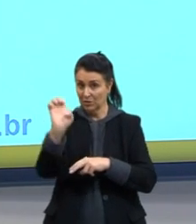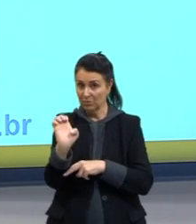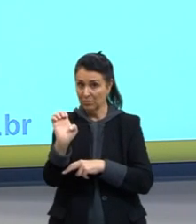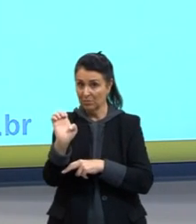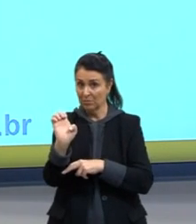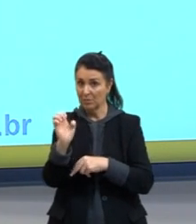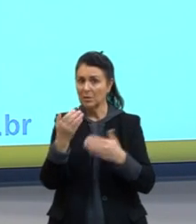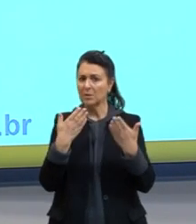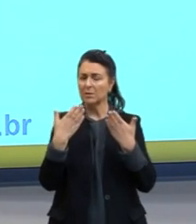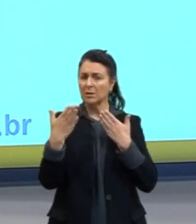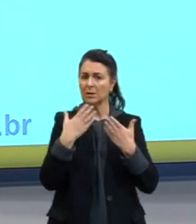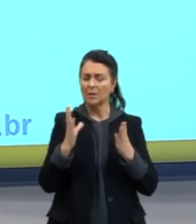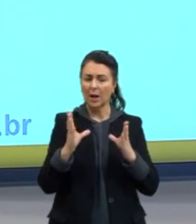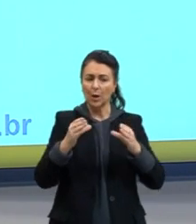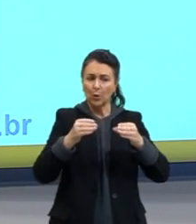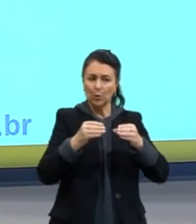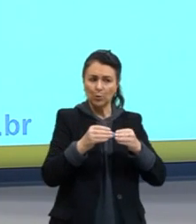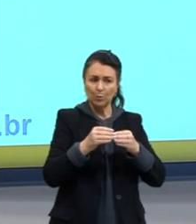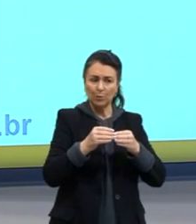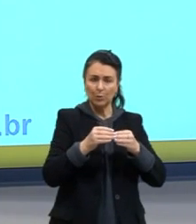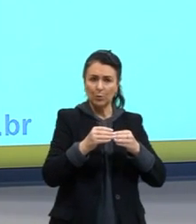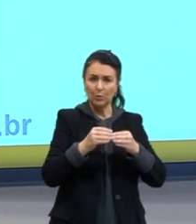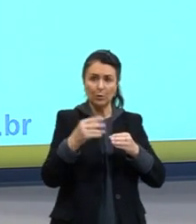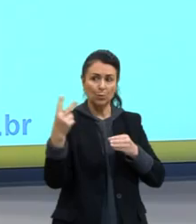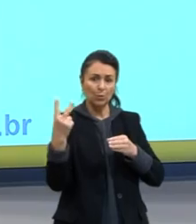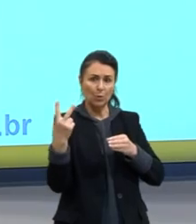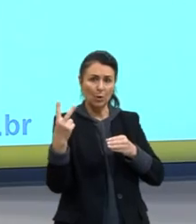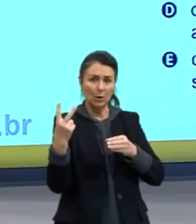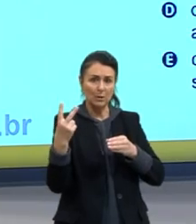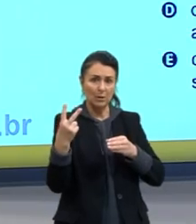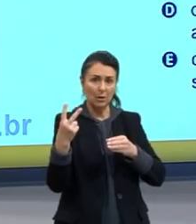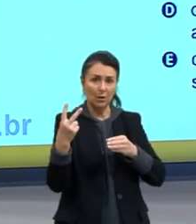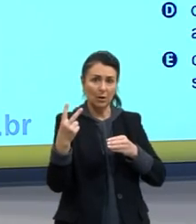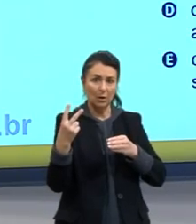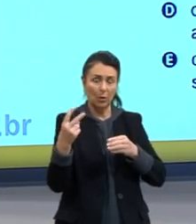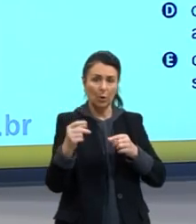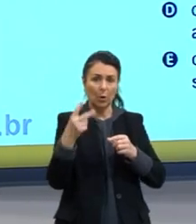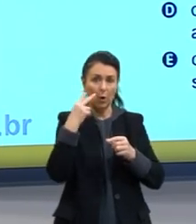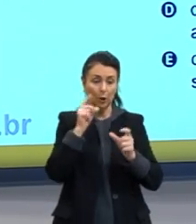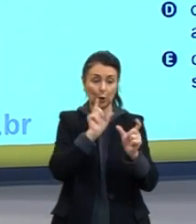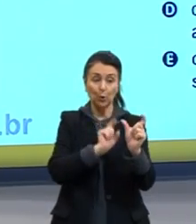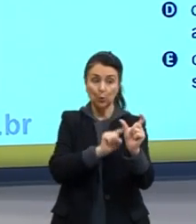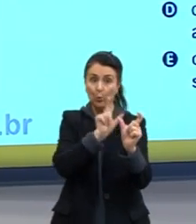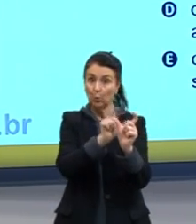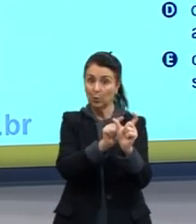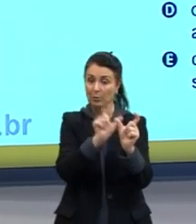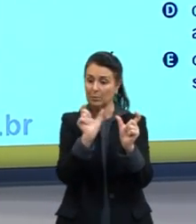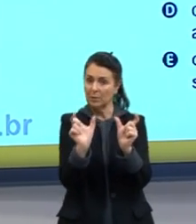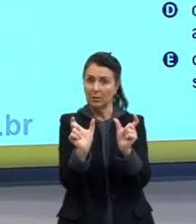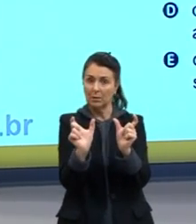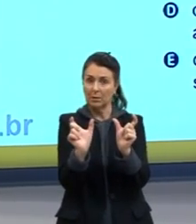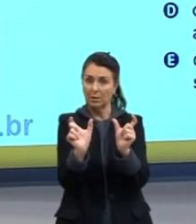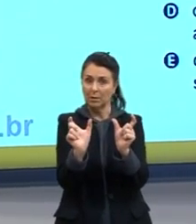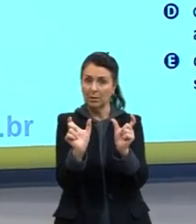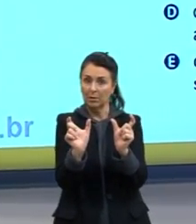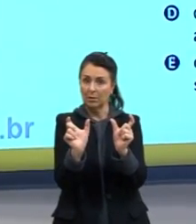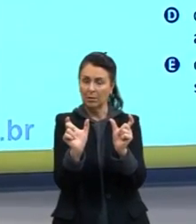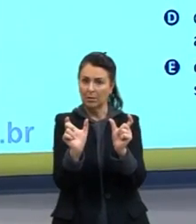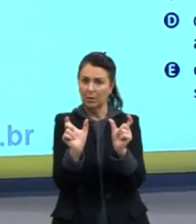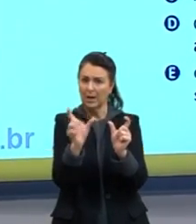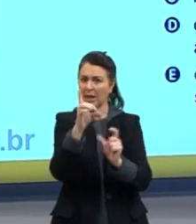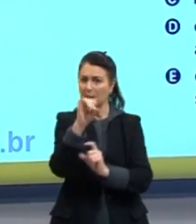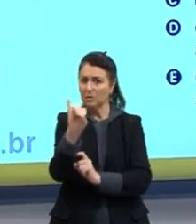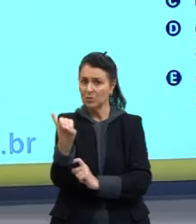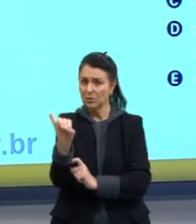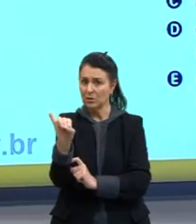analisarmos ali, fala de grupos fosfato e carboxila. A gente tem esses grupos? Tem, né? Tem aqui, ó. Aqui é um